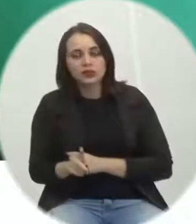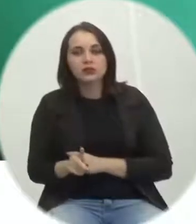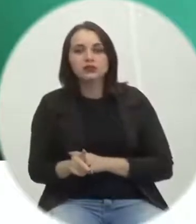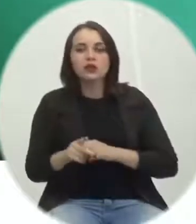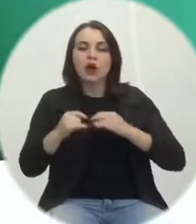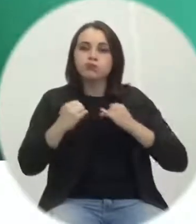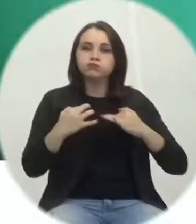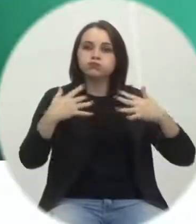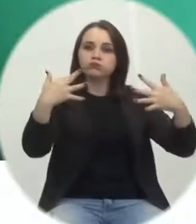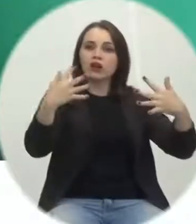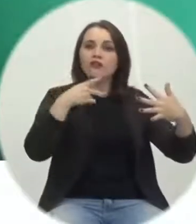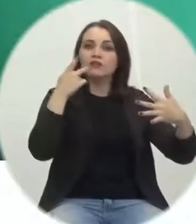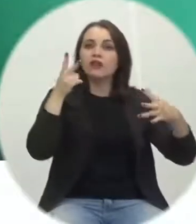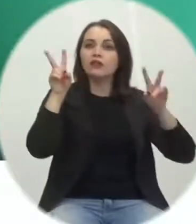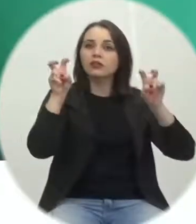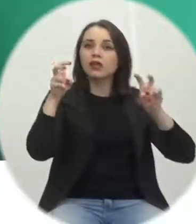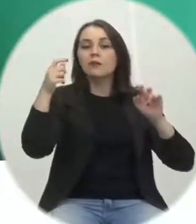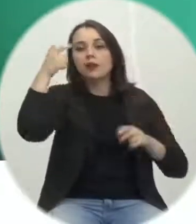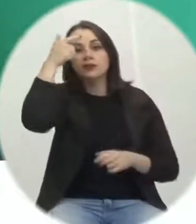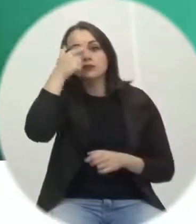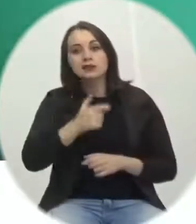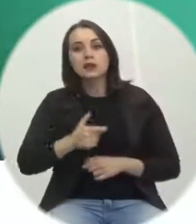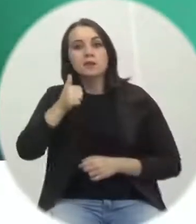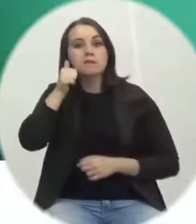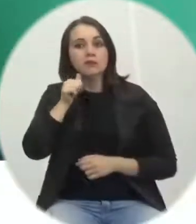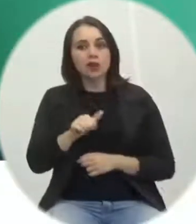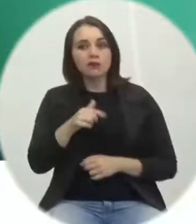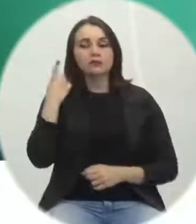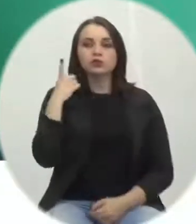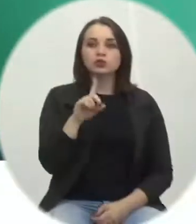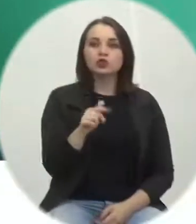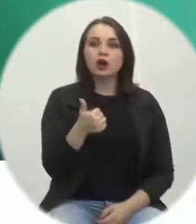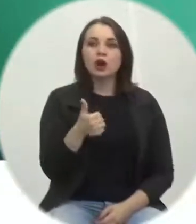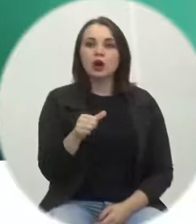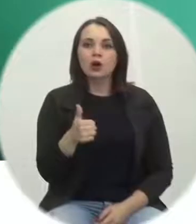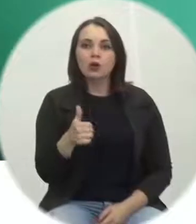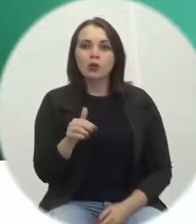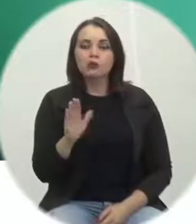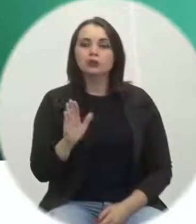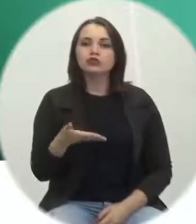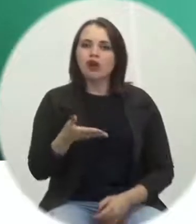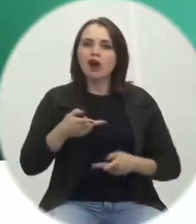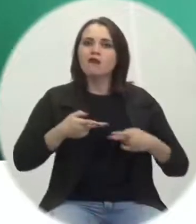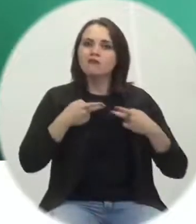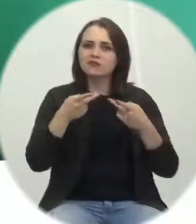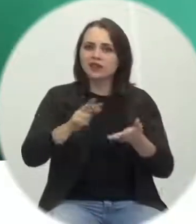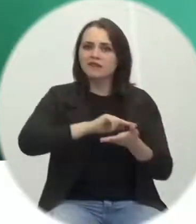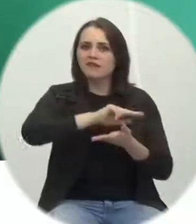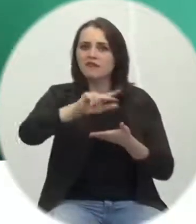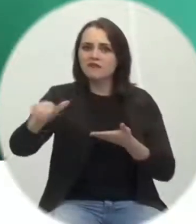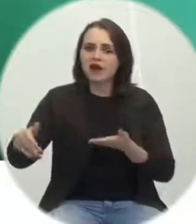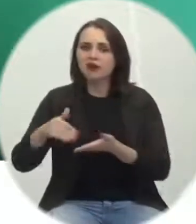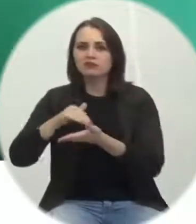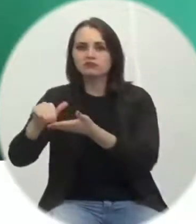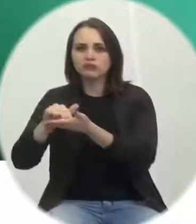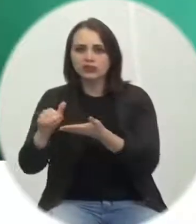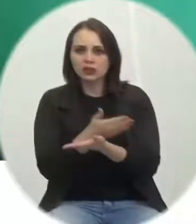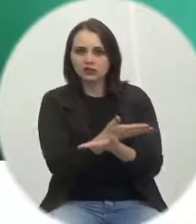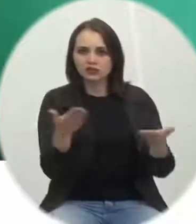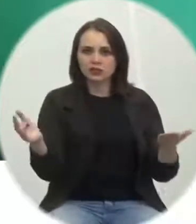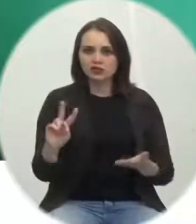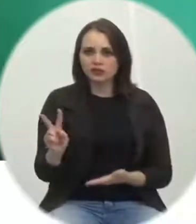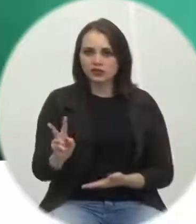chamado Ser Mulher, que no dia 11 de março, inclusive o convite já foi enviado a todos os gabinetes de vossas senhorias,